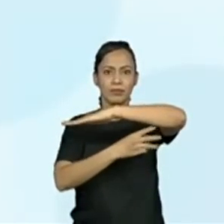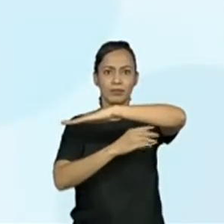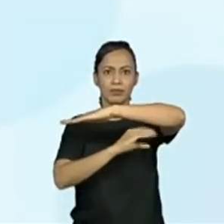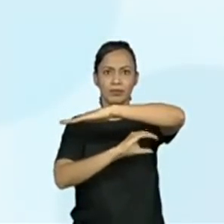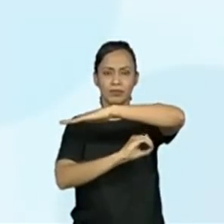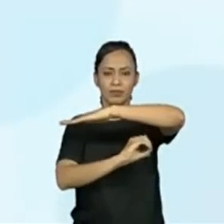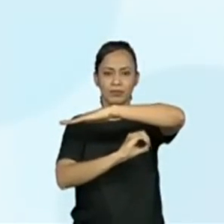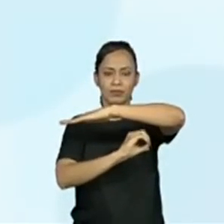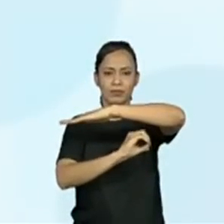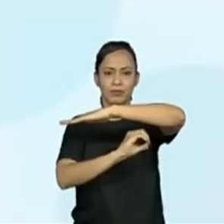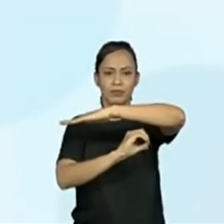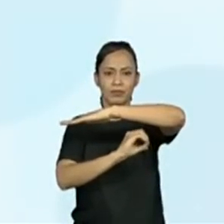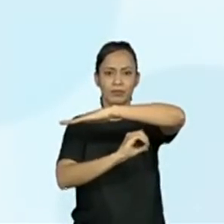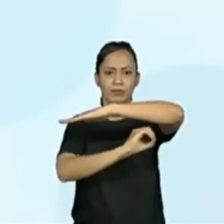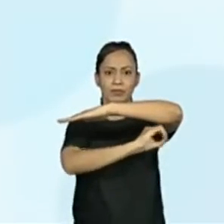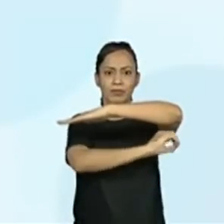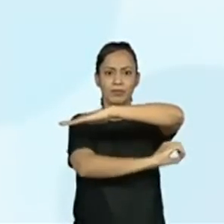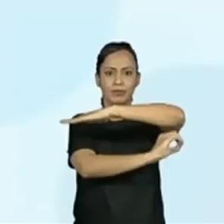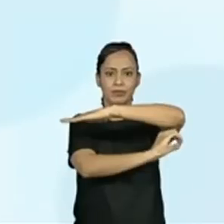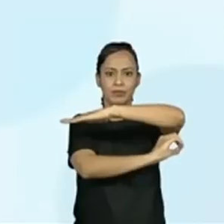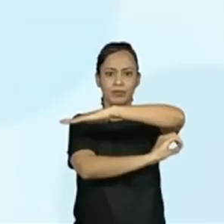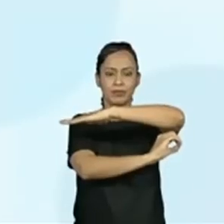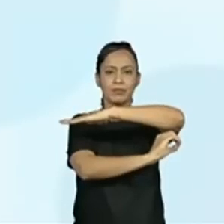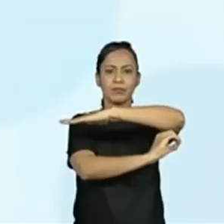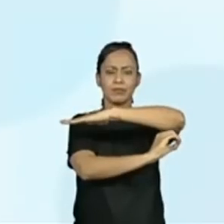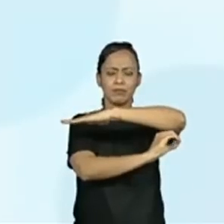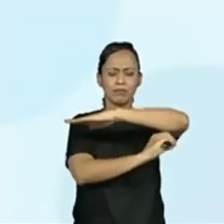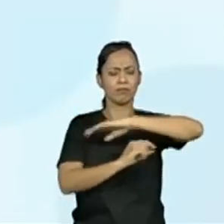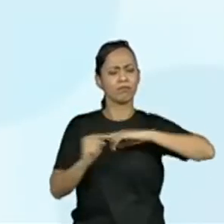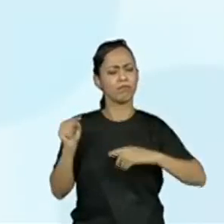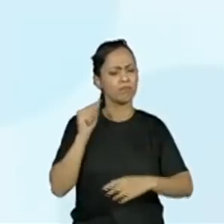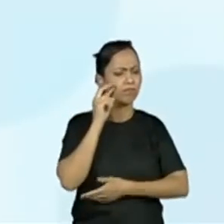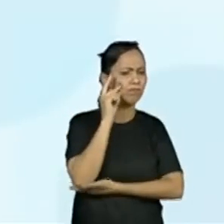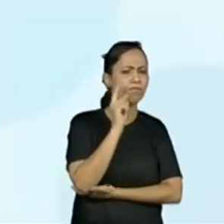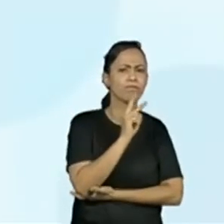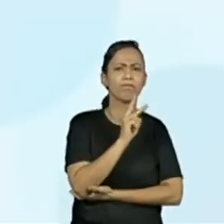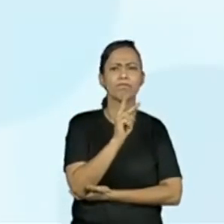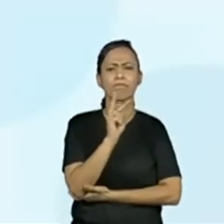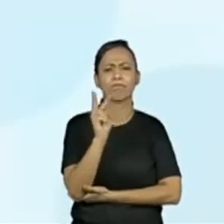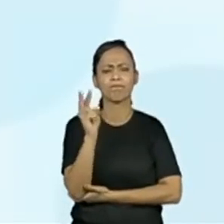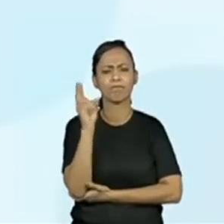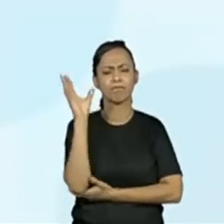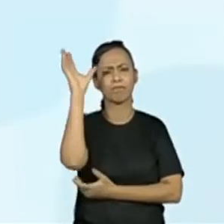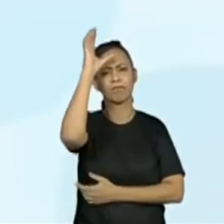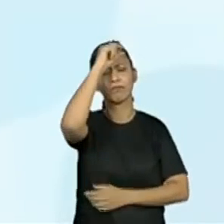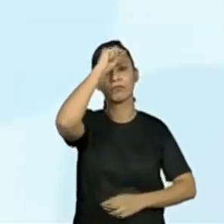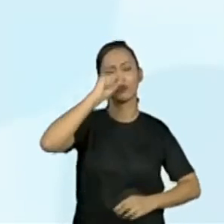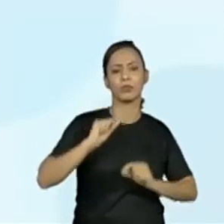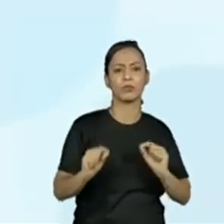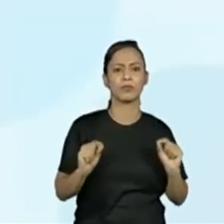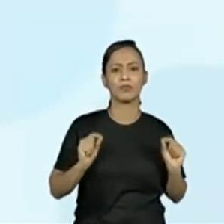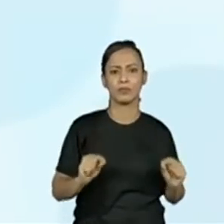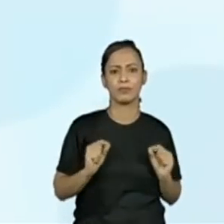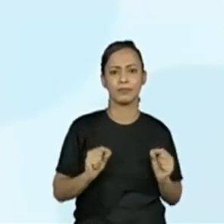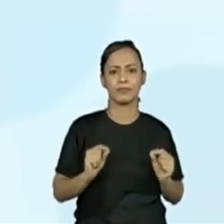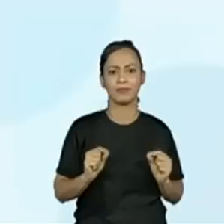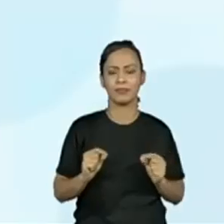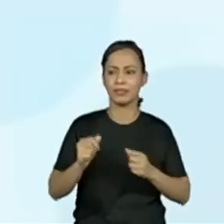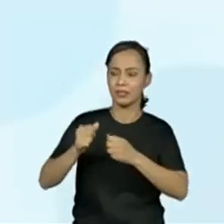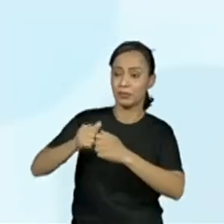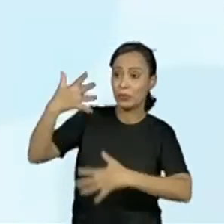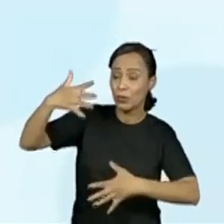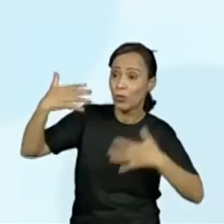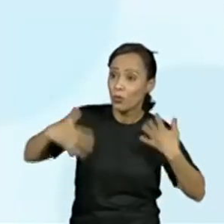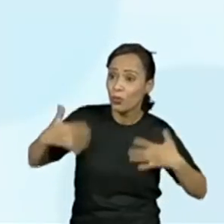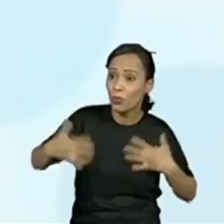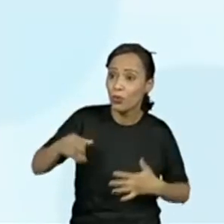pensar e que a gente pode observar agora novamente na tela? Olha só, professora Laura, a Nicole, a